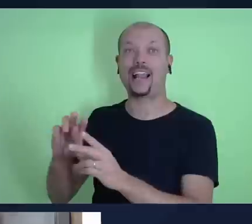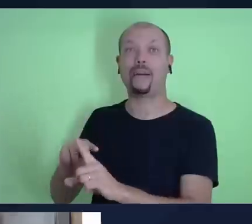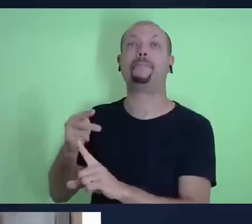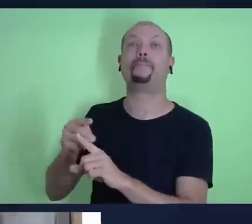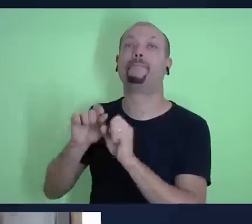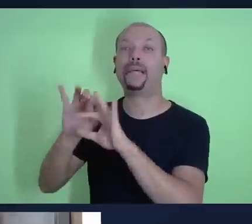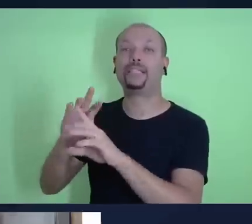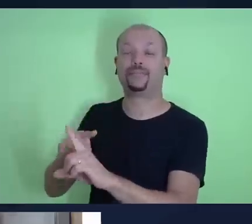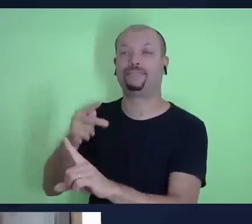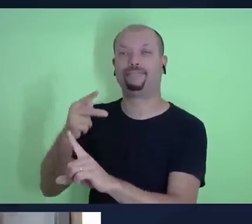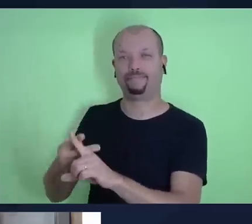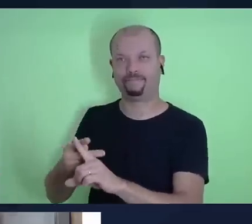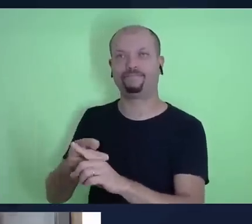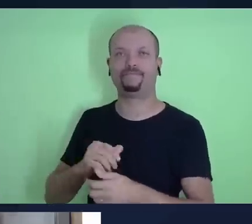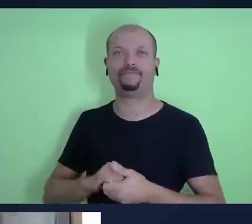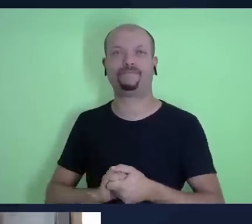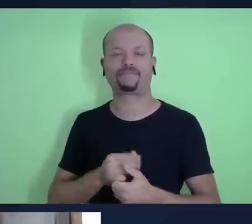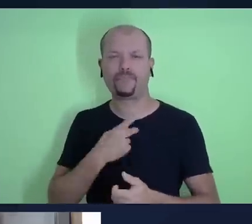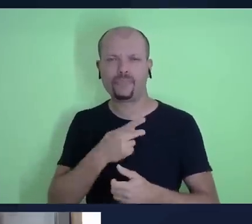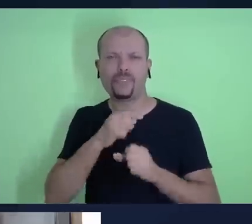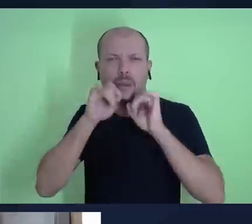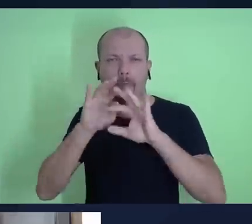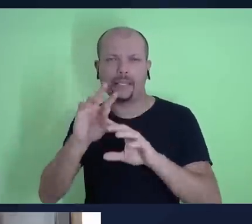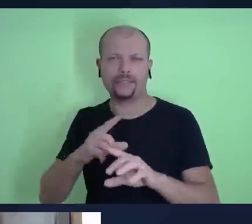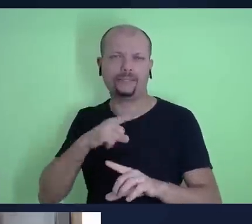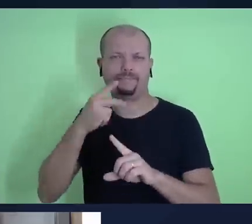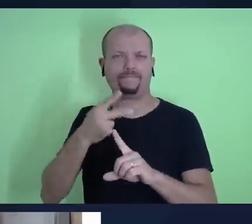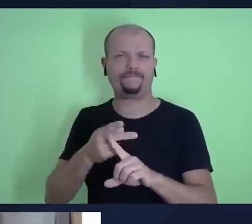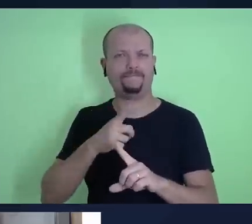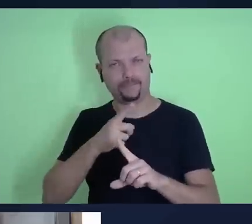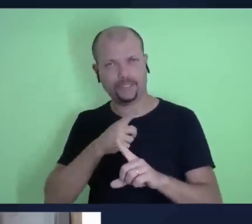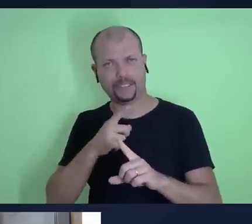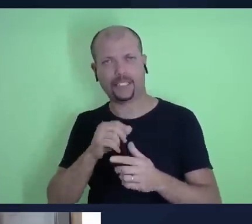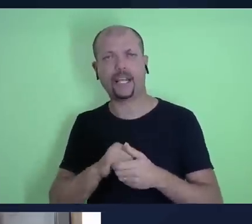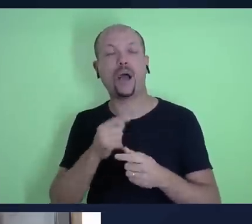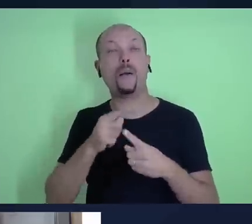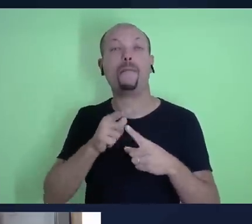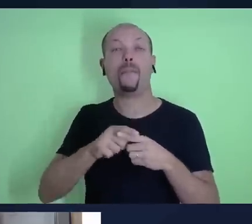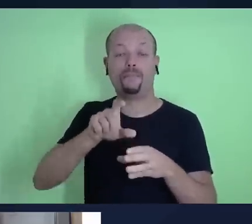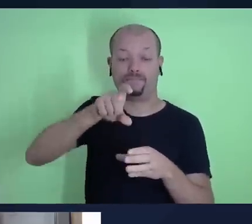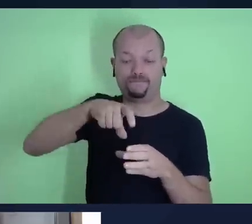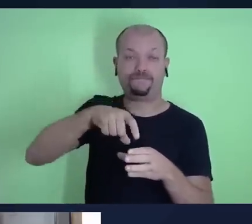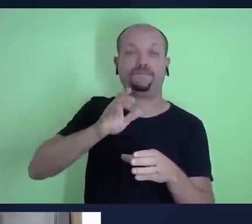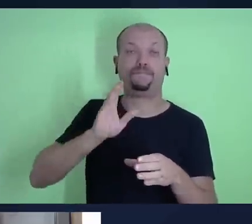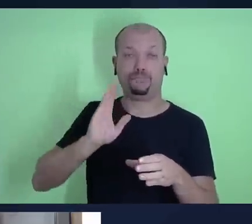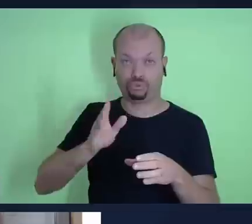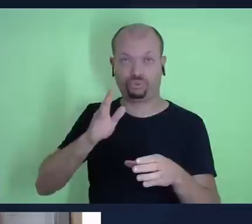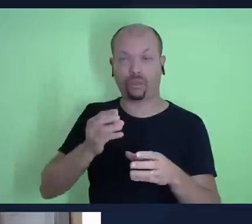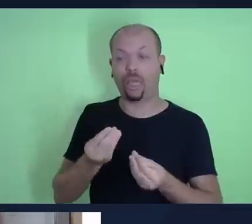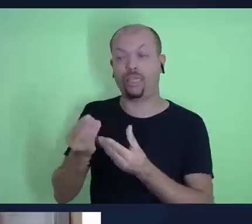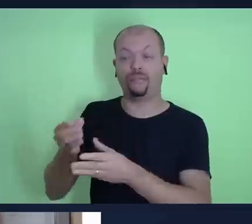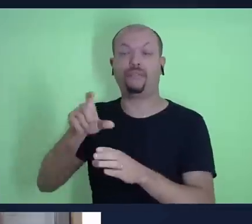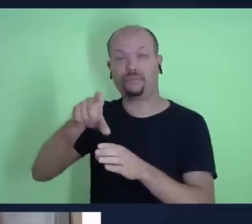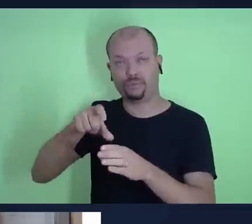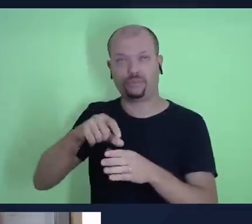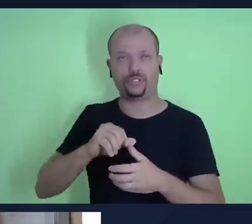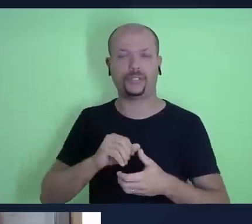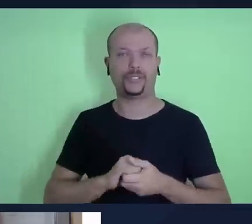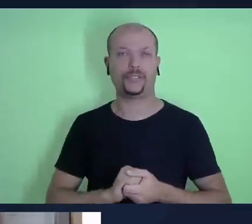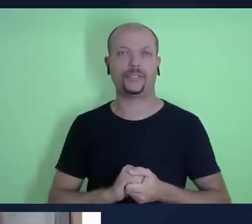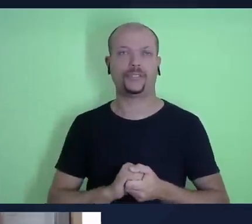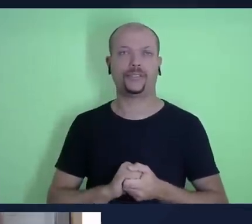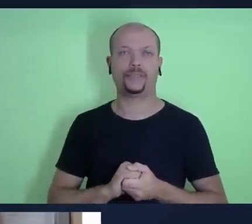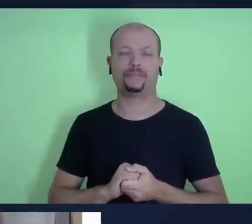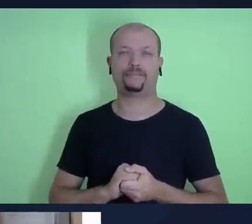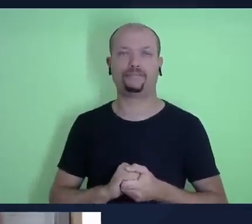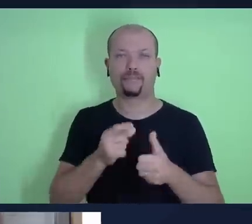muitas bênçãos a receber por conta de dizimar, por conta de devolver o dismo. Em